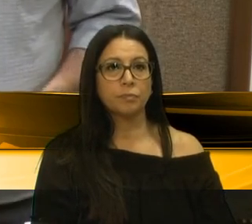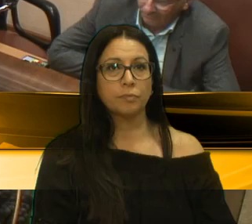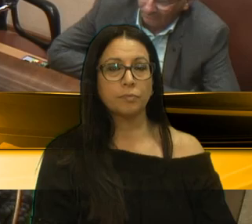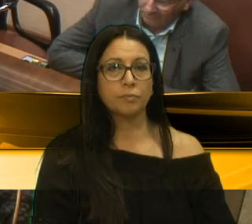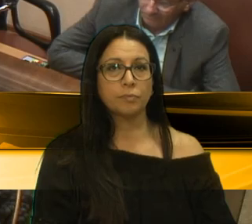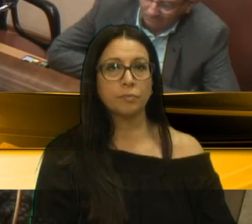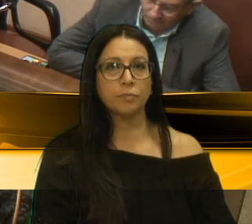Próxima inscrita.